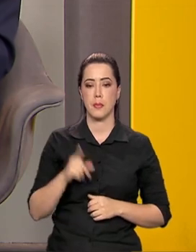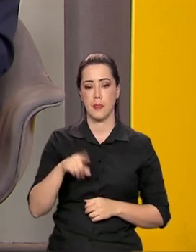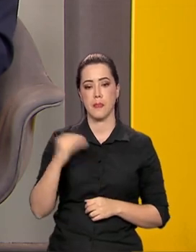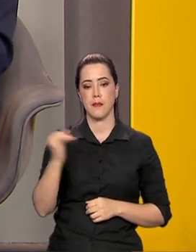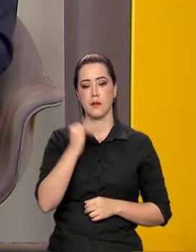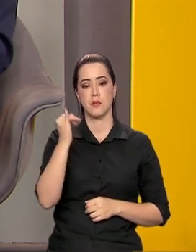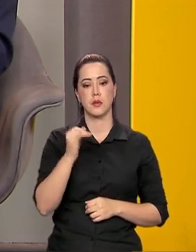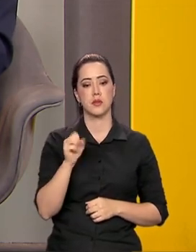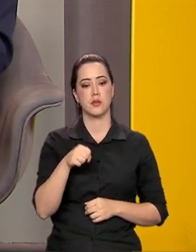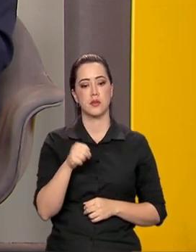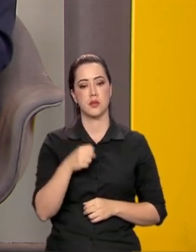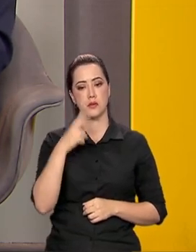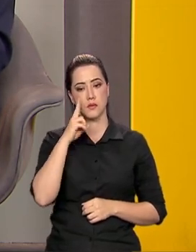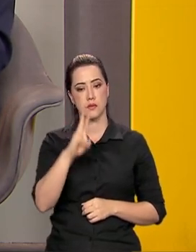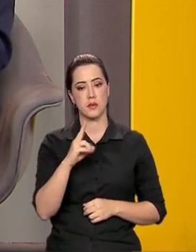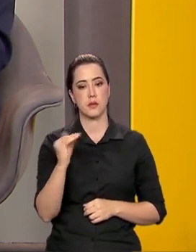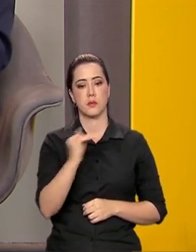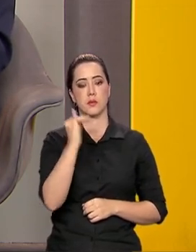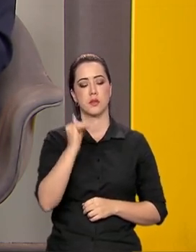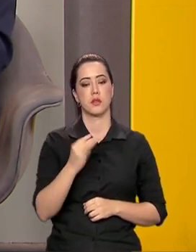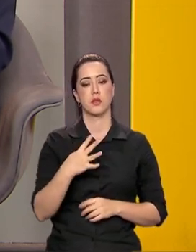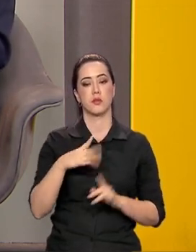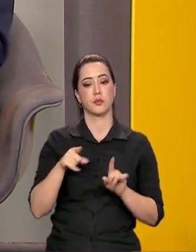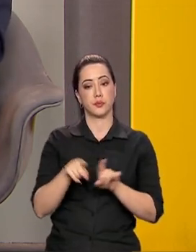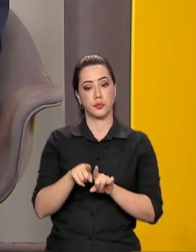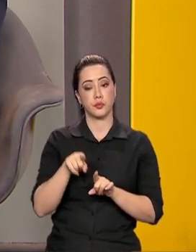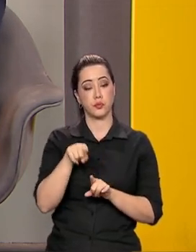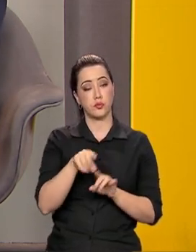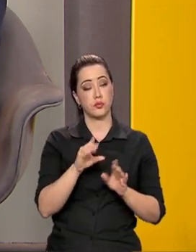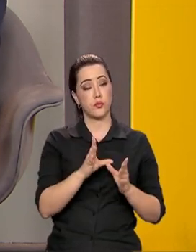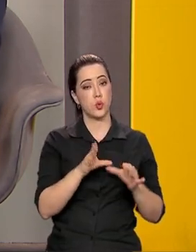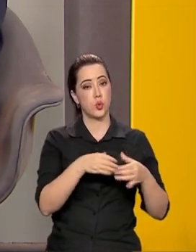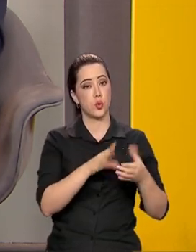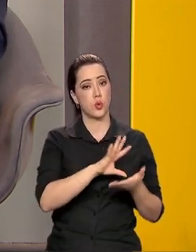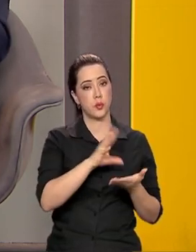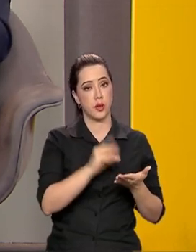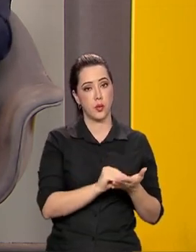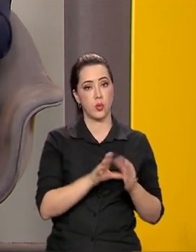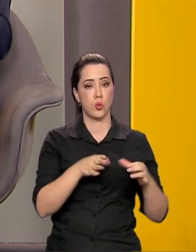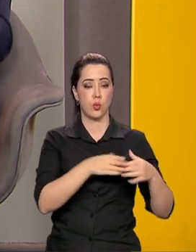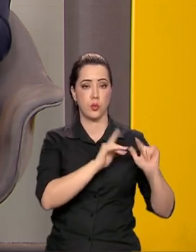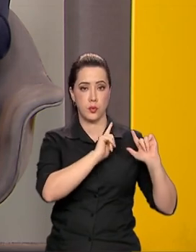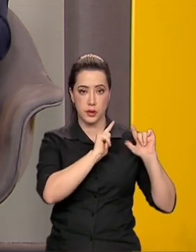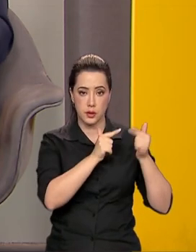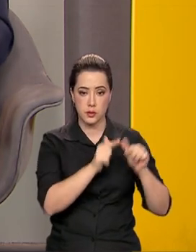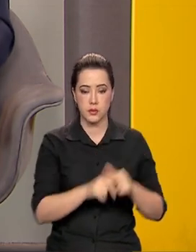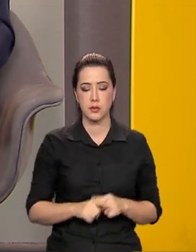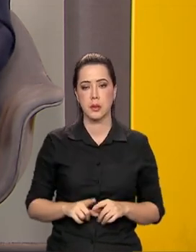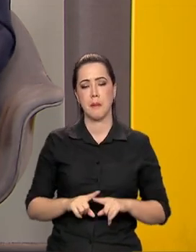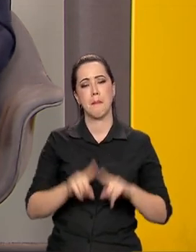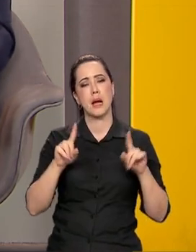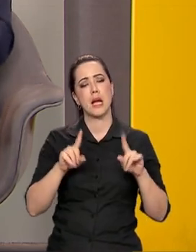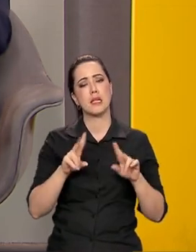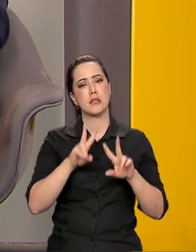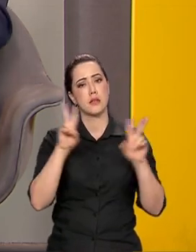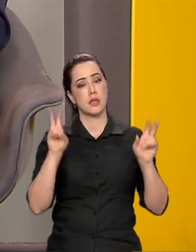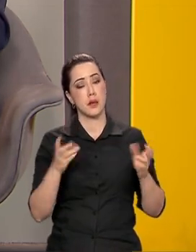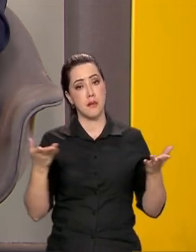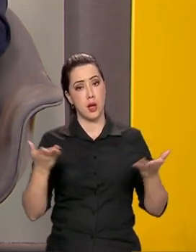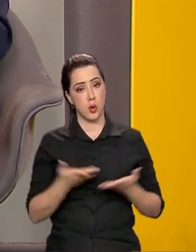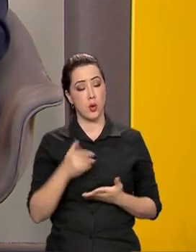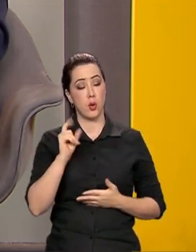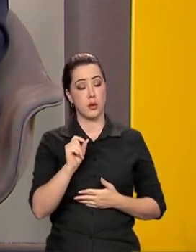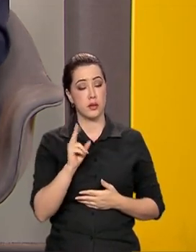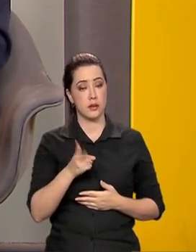né, esse reconhecimento dos quilombolas como um grupo étnico. Agora, Ana, a gente vai tratar de um assunto que precisa ser sempre lembrado. O